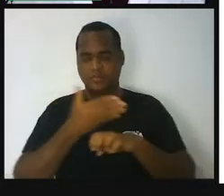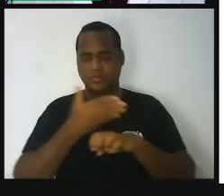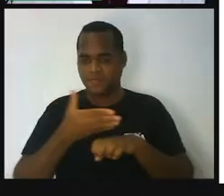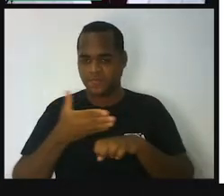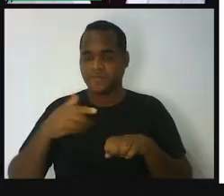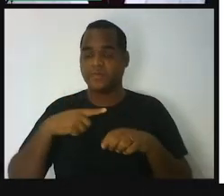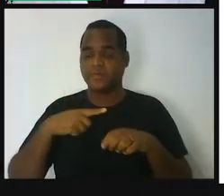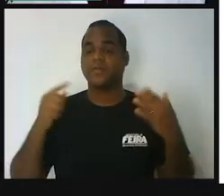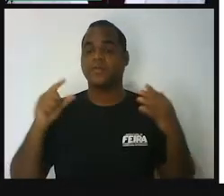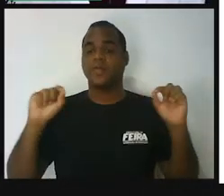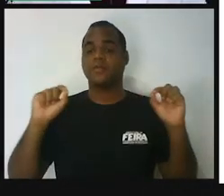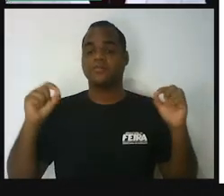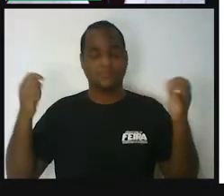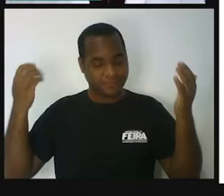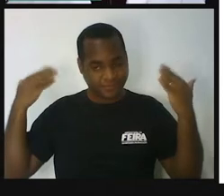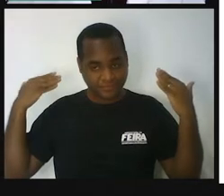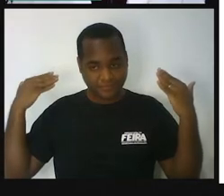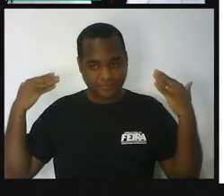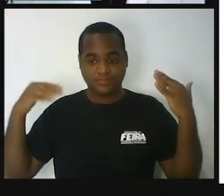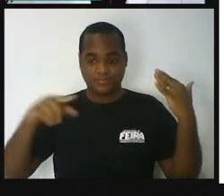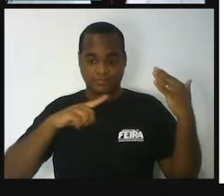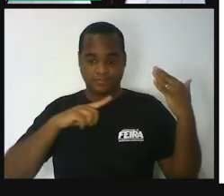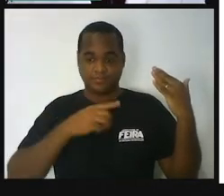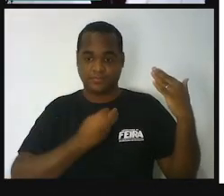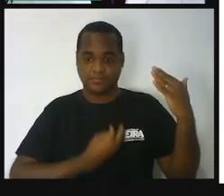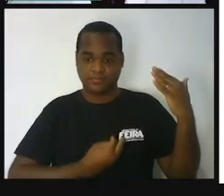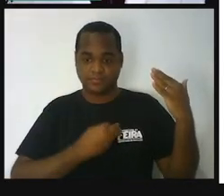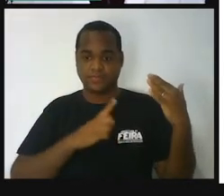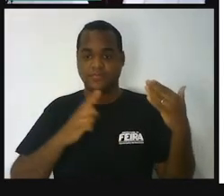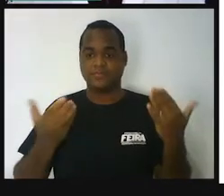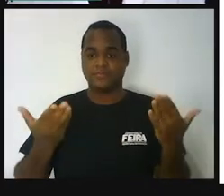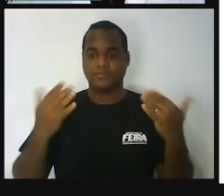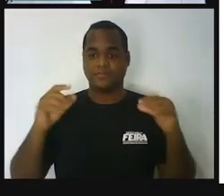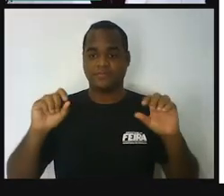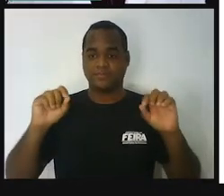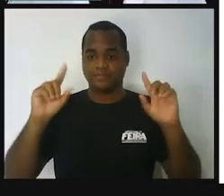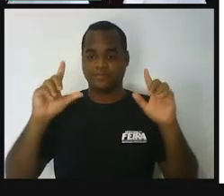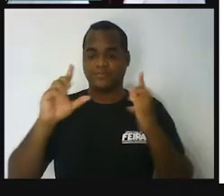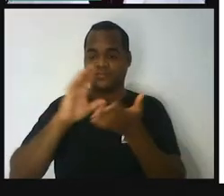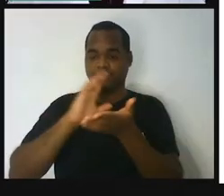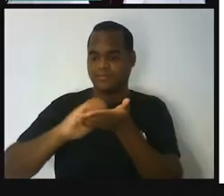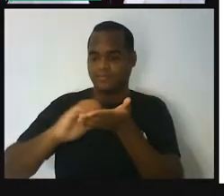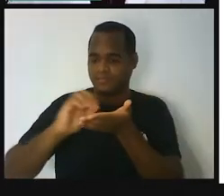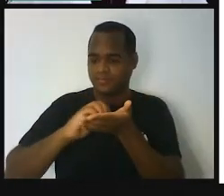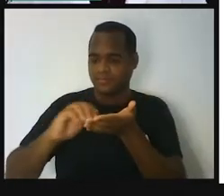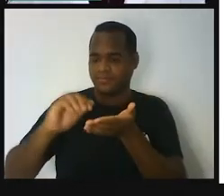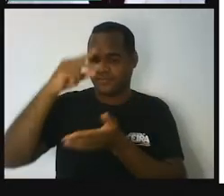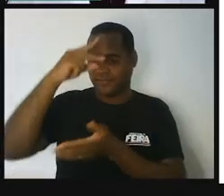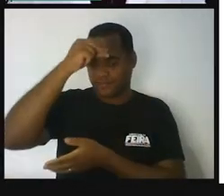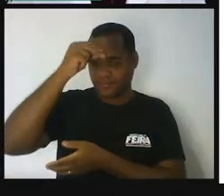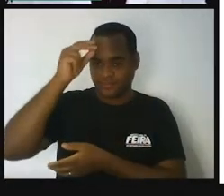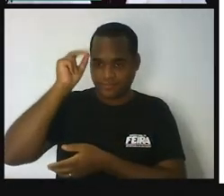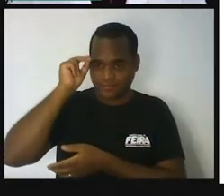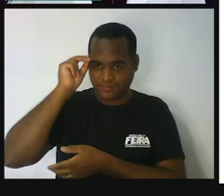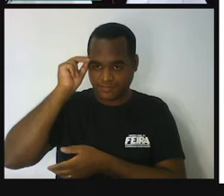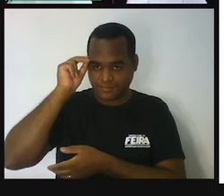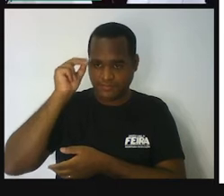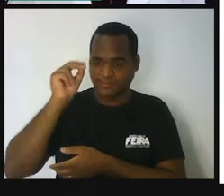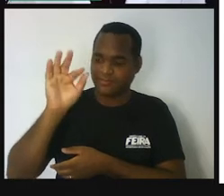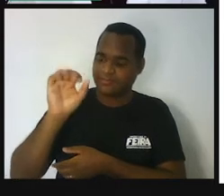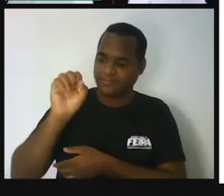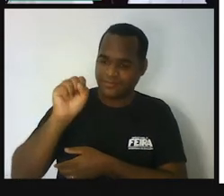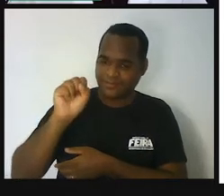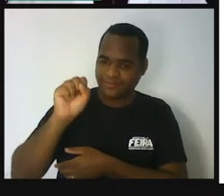e atrás de mim existe aqui o cartaz da Secretaria Municipal de Educação dessa nossa cidade linda,